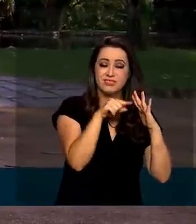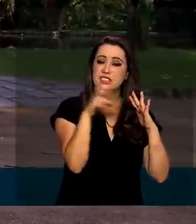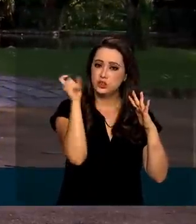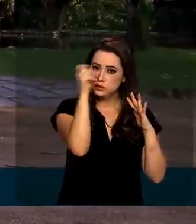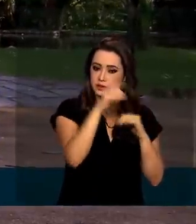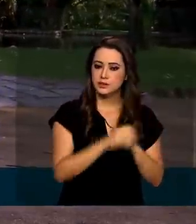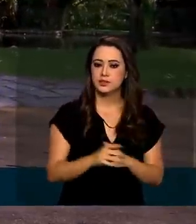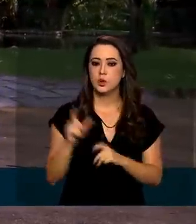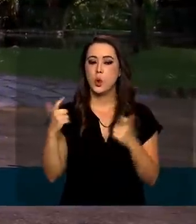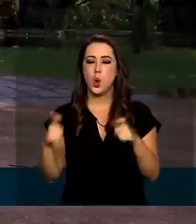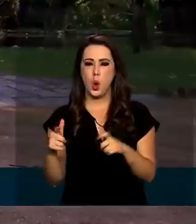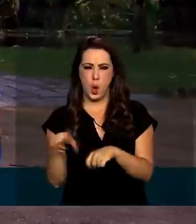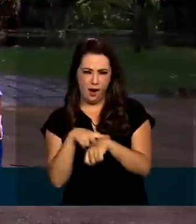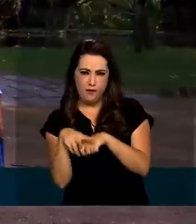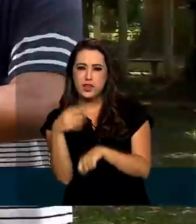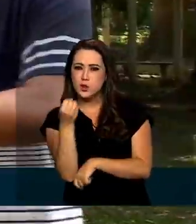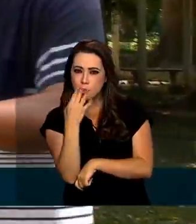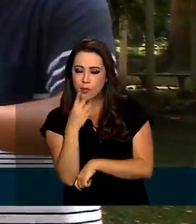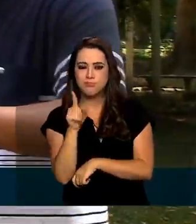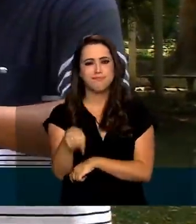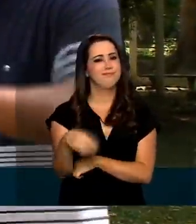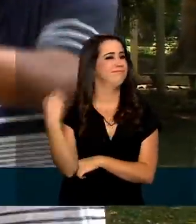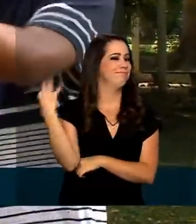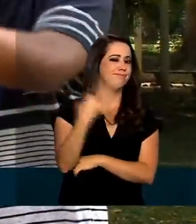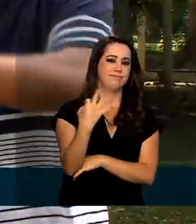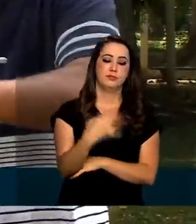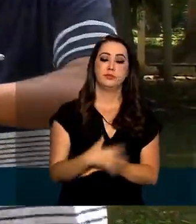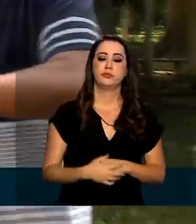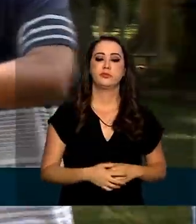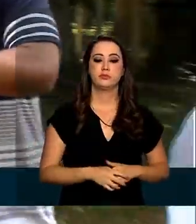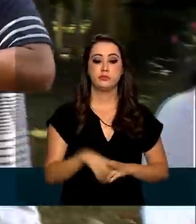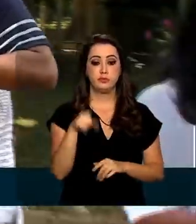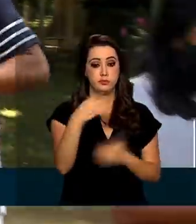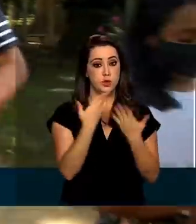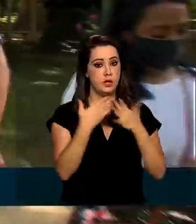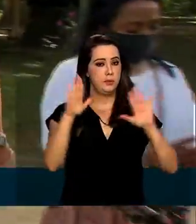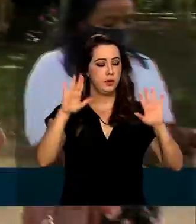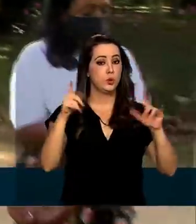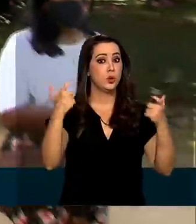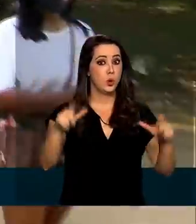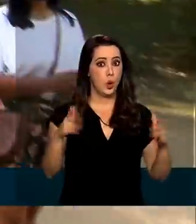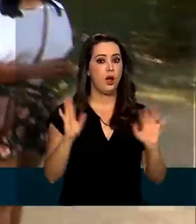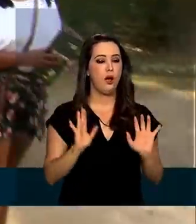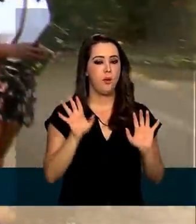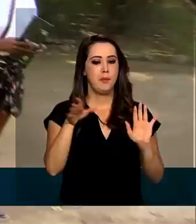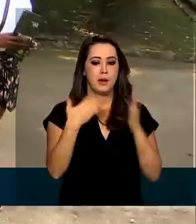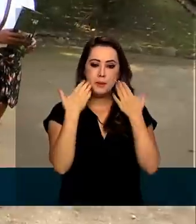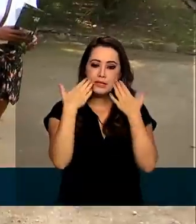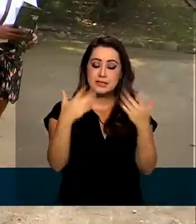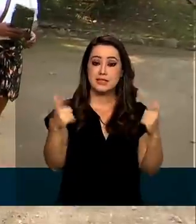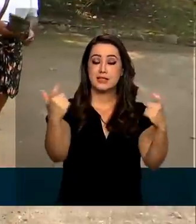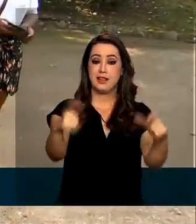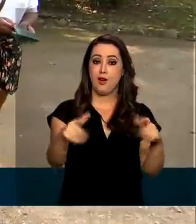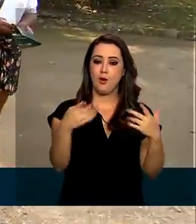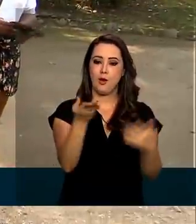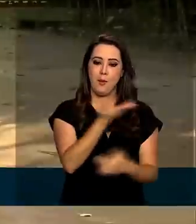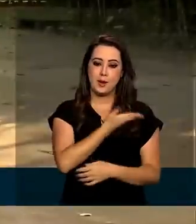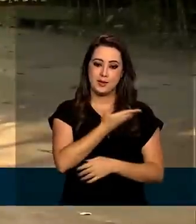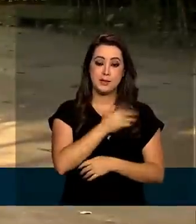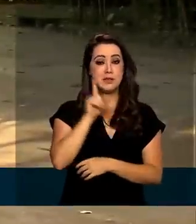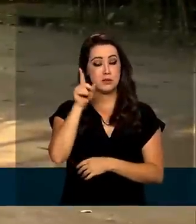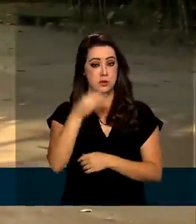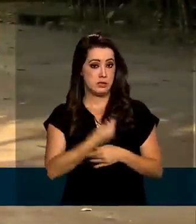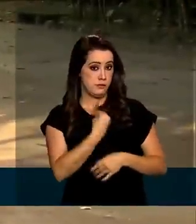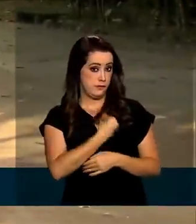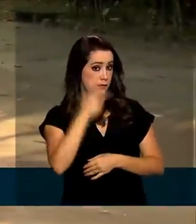bastante? Muito, muito, muito. Já Isaac aproveitou a reabertura do Jardim Botânico para apresentar o lugar para amigos de São